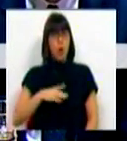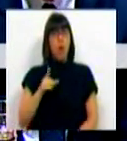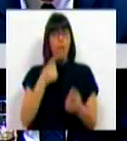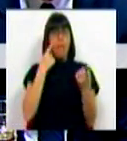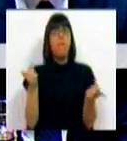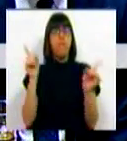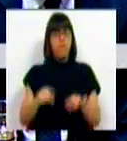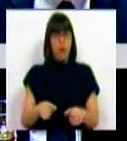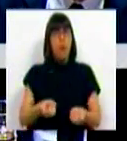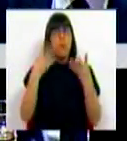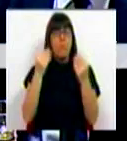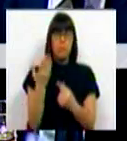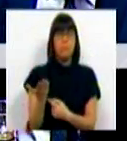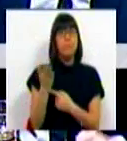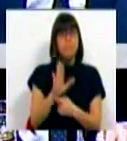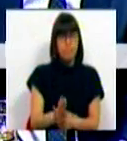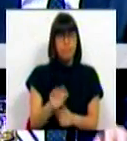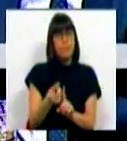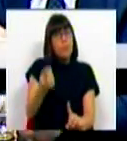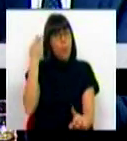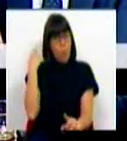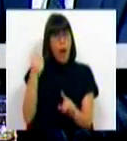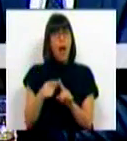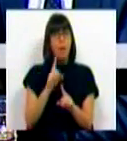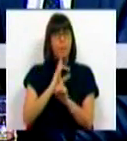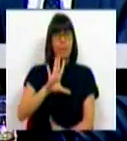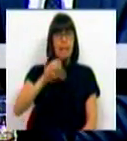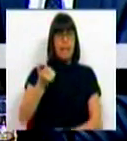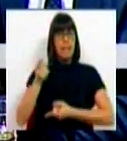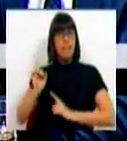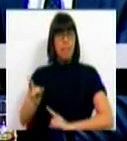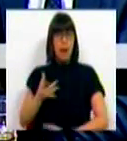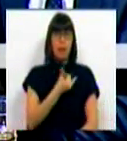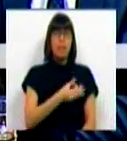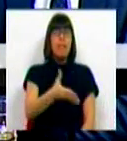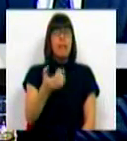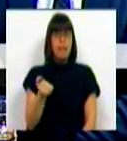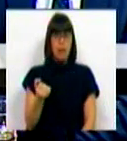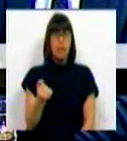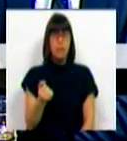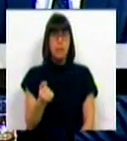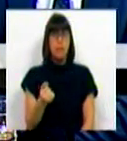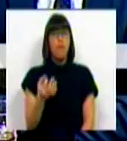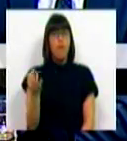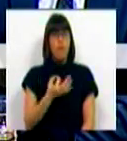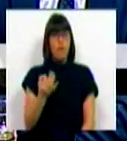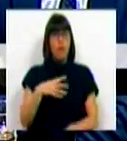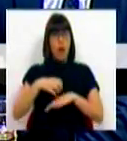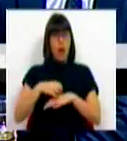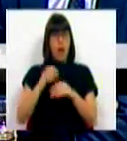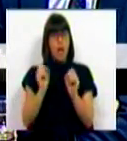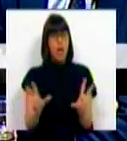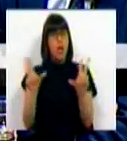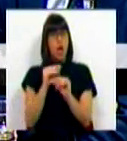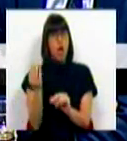foi restabelecida. Como exemplo, há um ano atrás, em 15 de março de 2015, tinham sido submetidas à Agência de